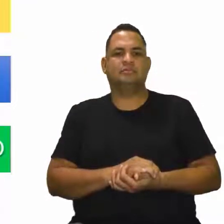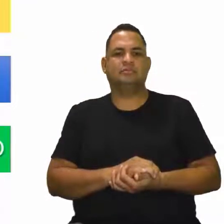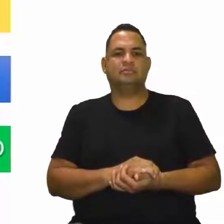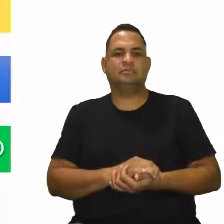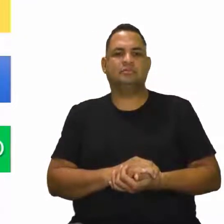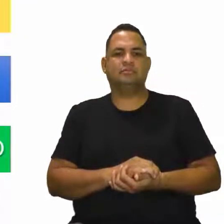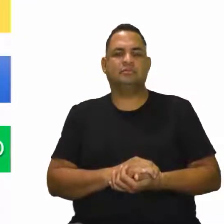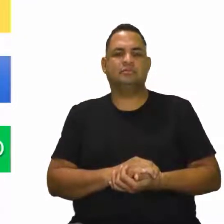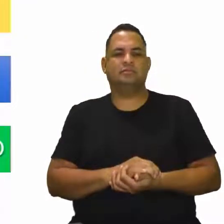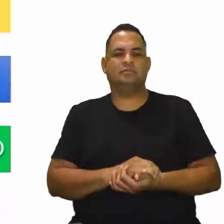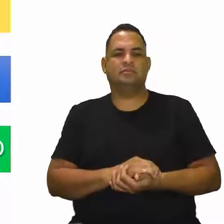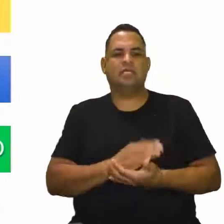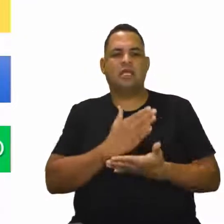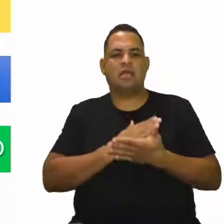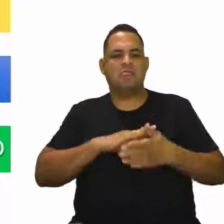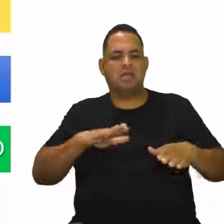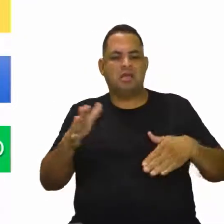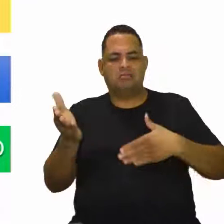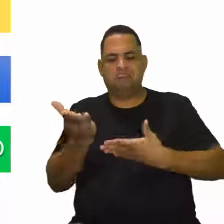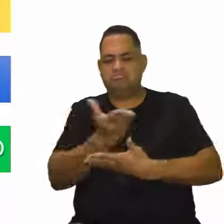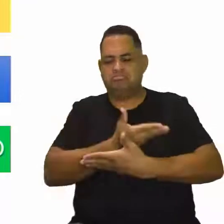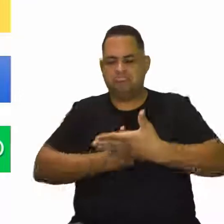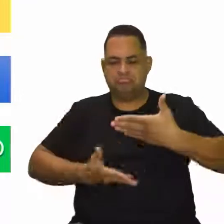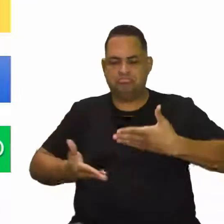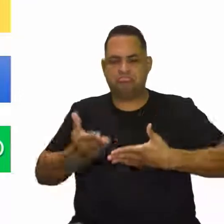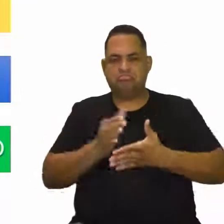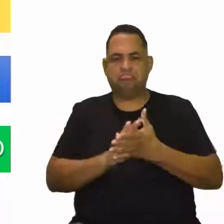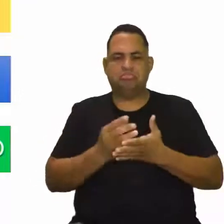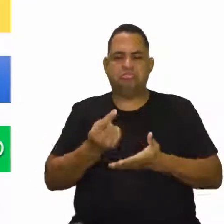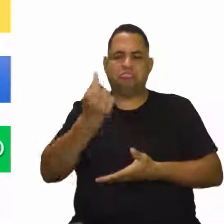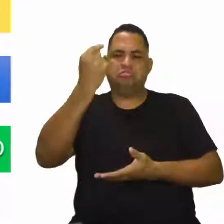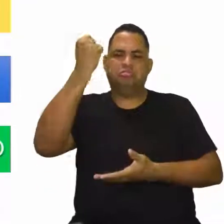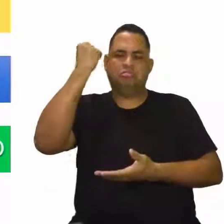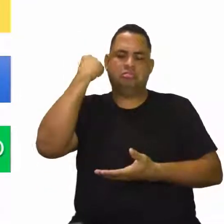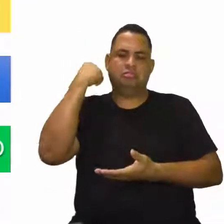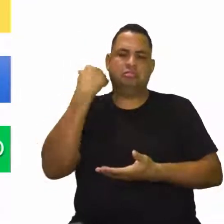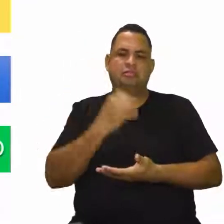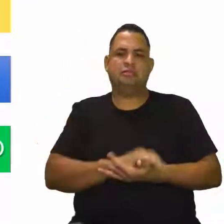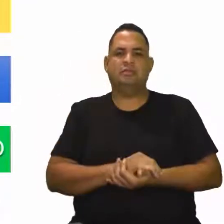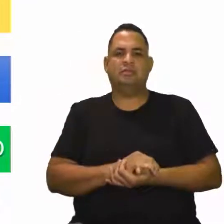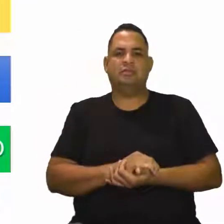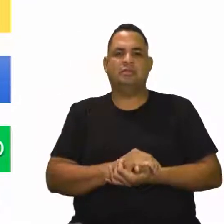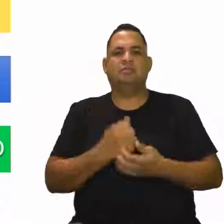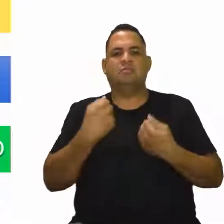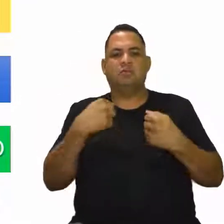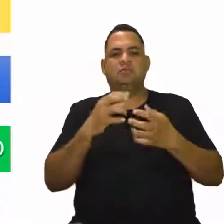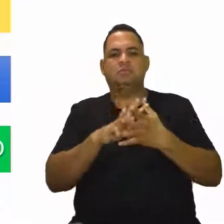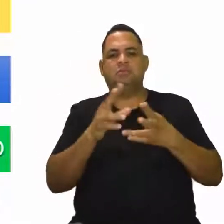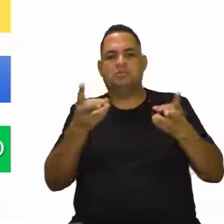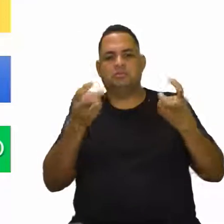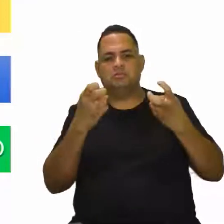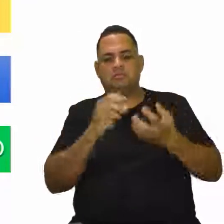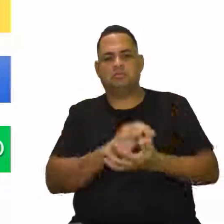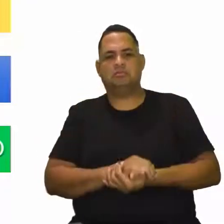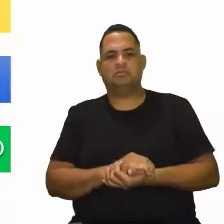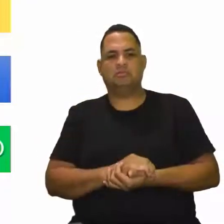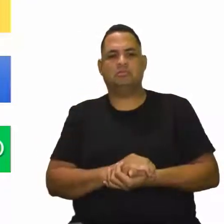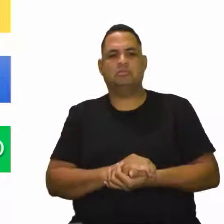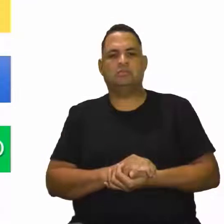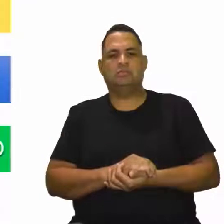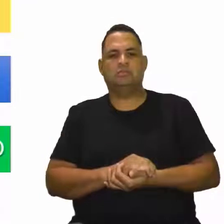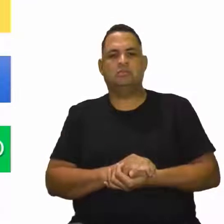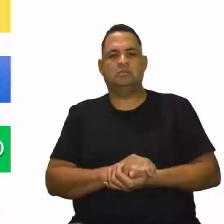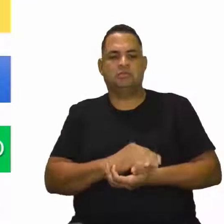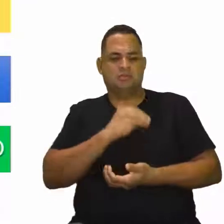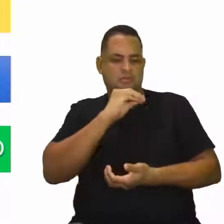Ele tem aí o rompimento de relações antigas, né? Pode-se perceber isso também. Uma